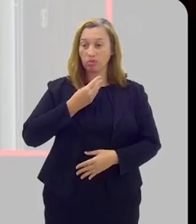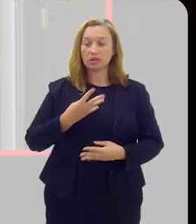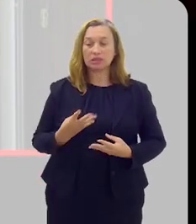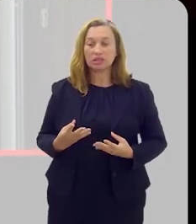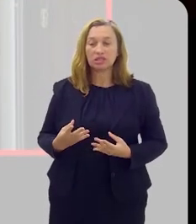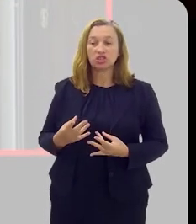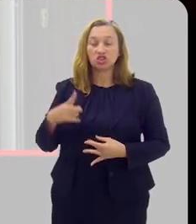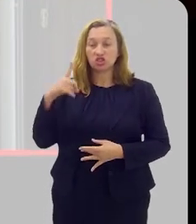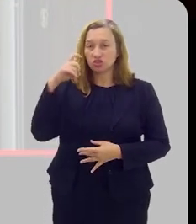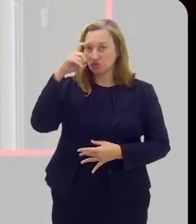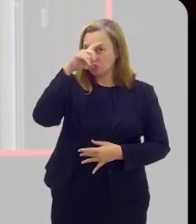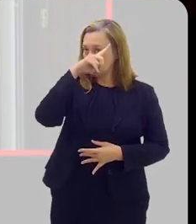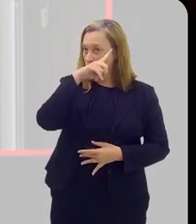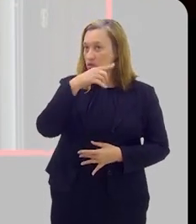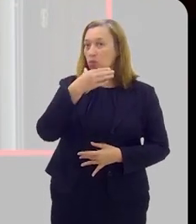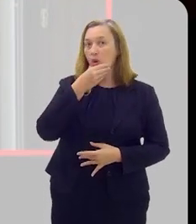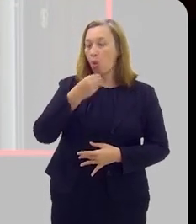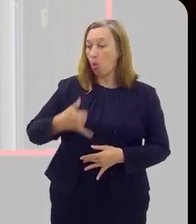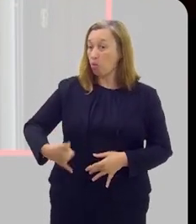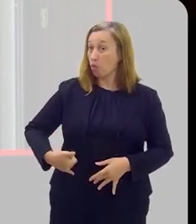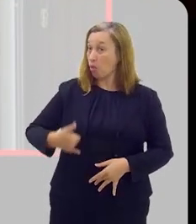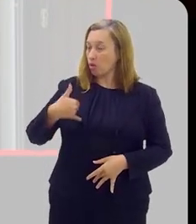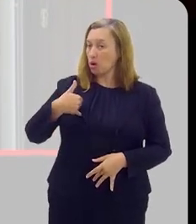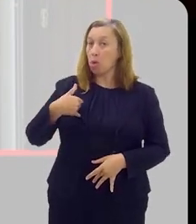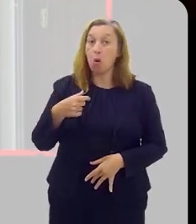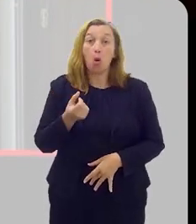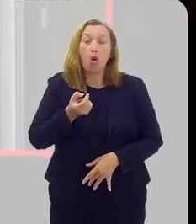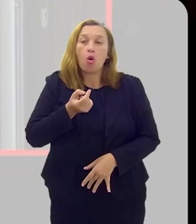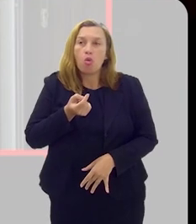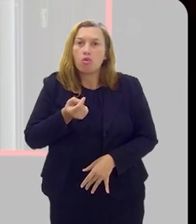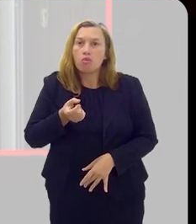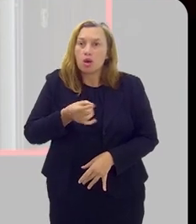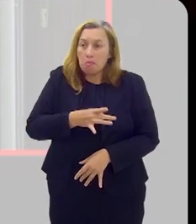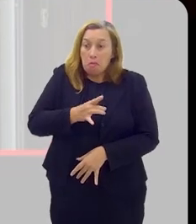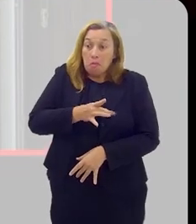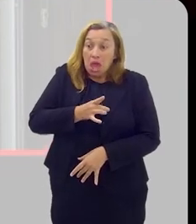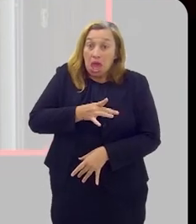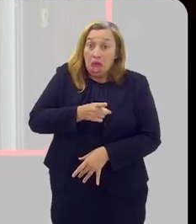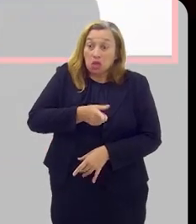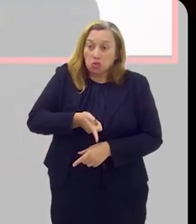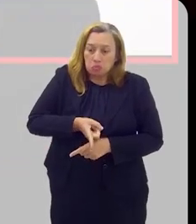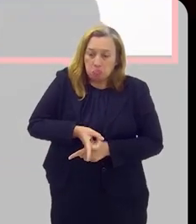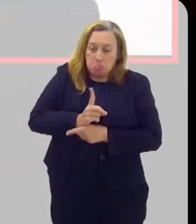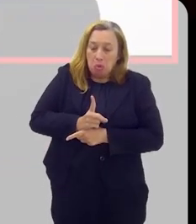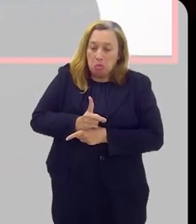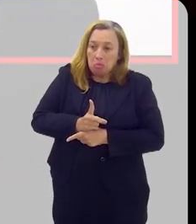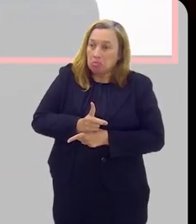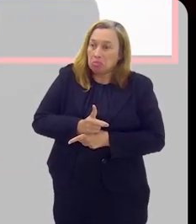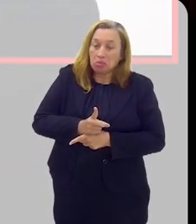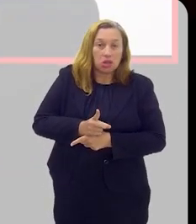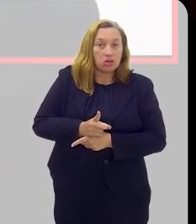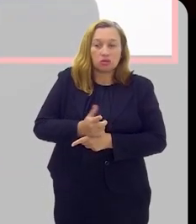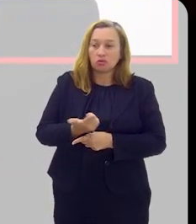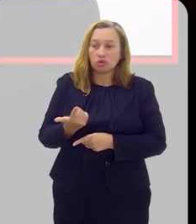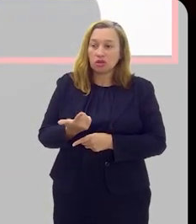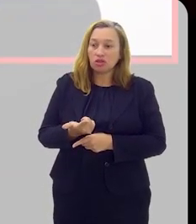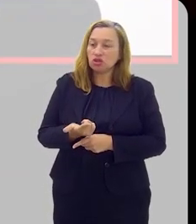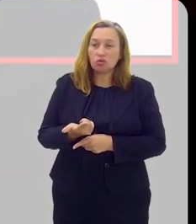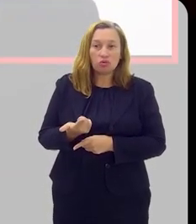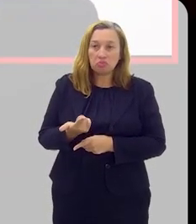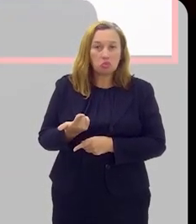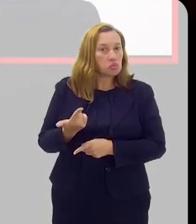sensíveis para os homens também, o medo da impotência. Quais são, de fato, as